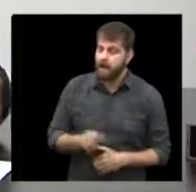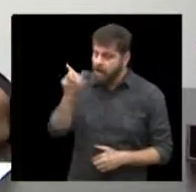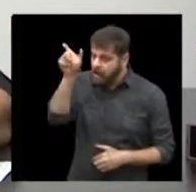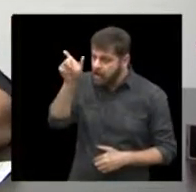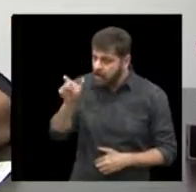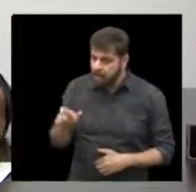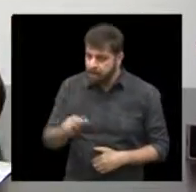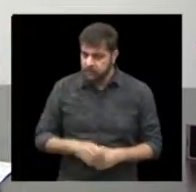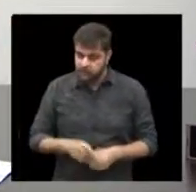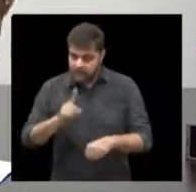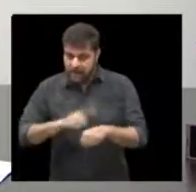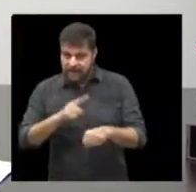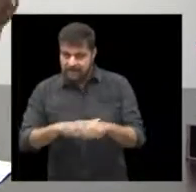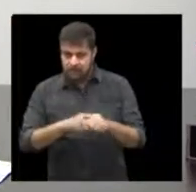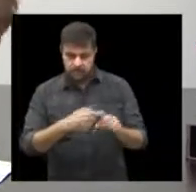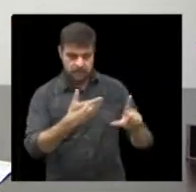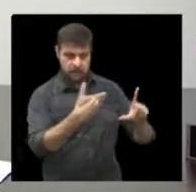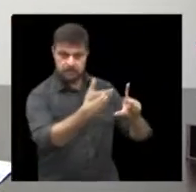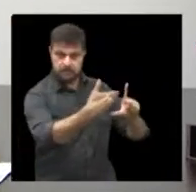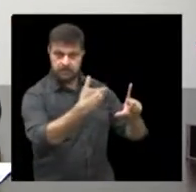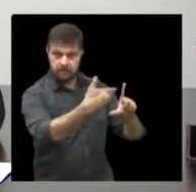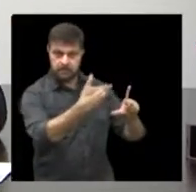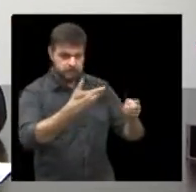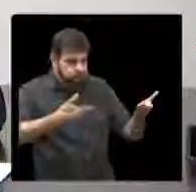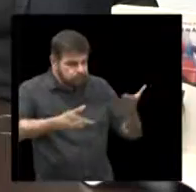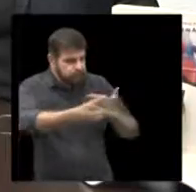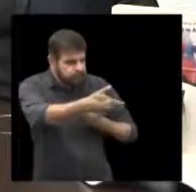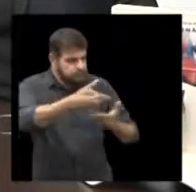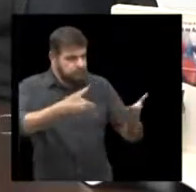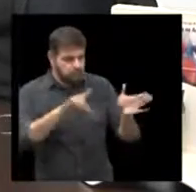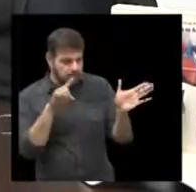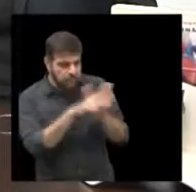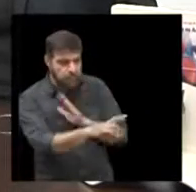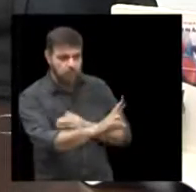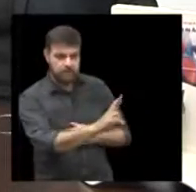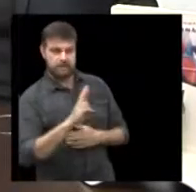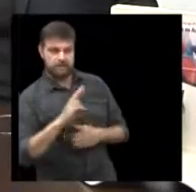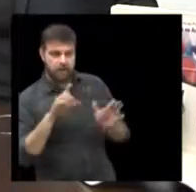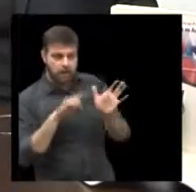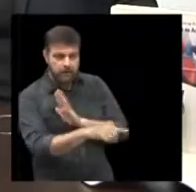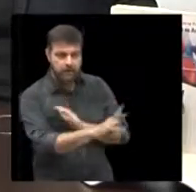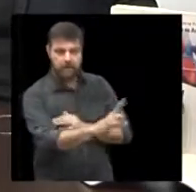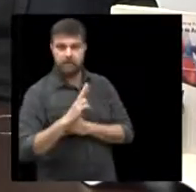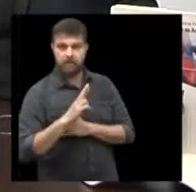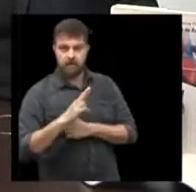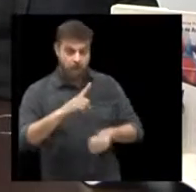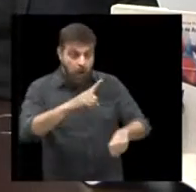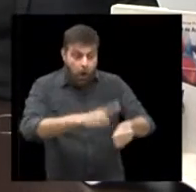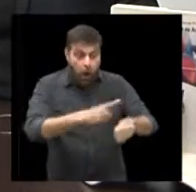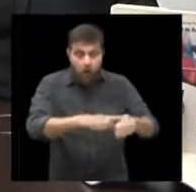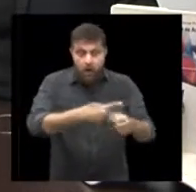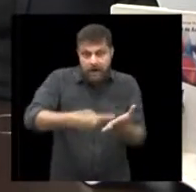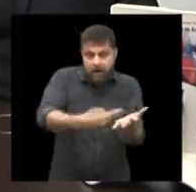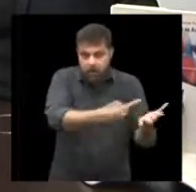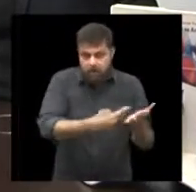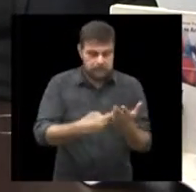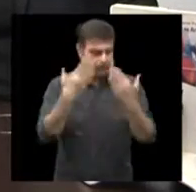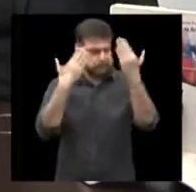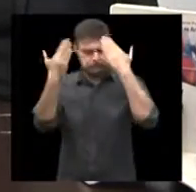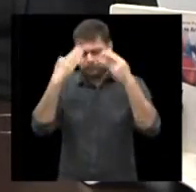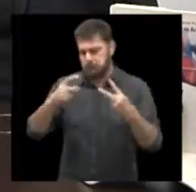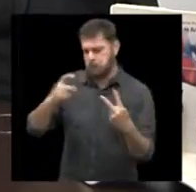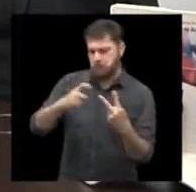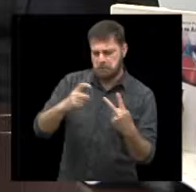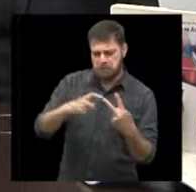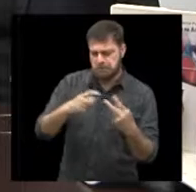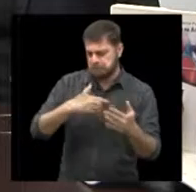quando está sendo consultada ela está cara a cara com o médico está interagindo com o médico com o veterinário com o psicólogo